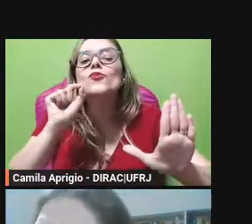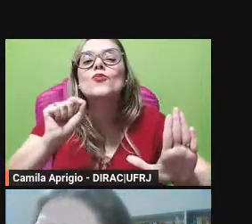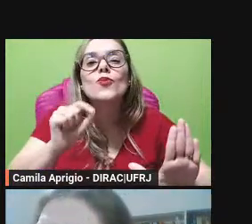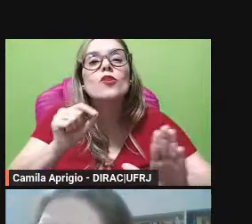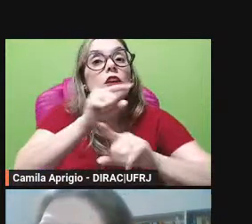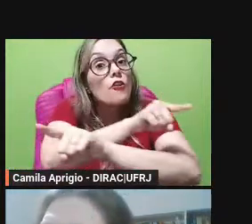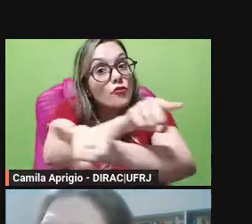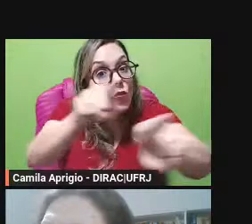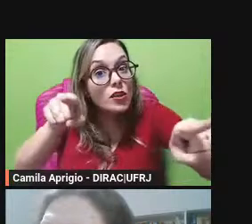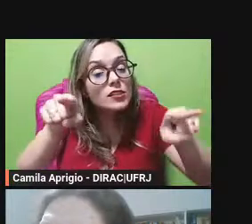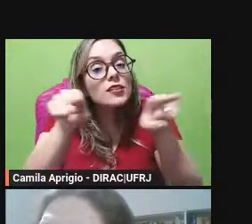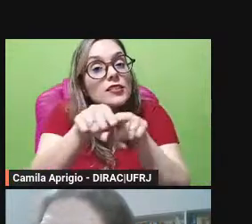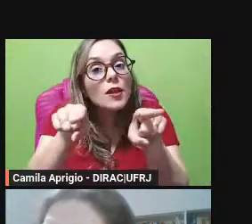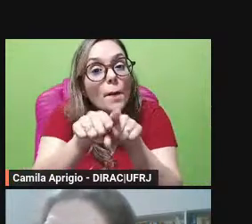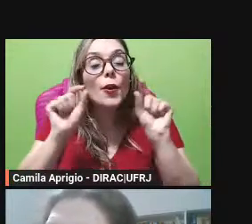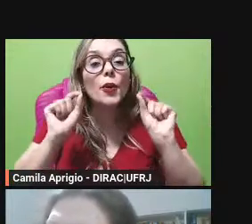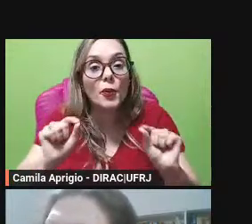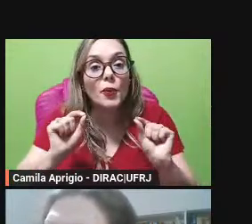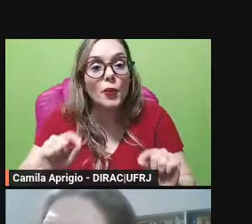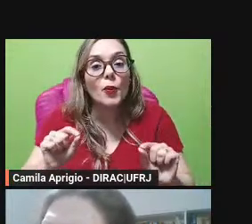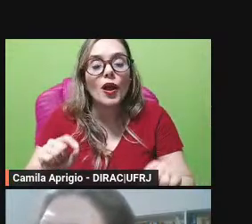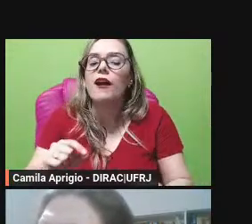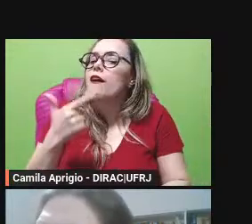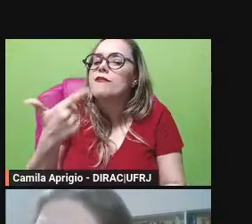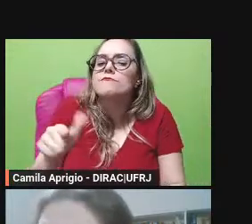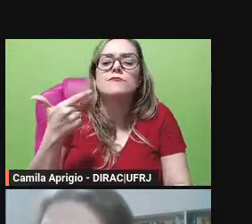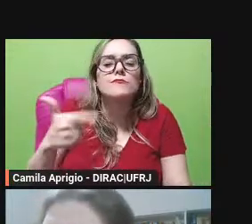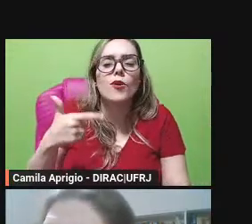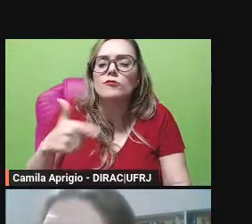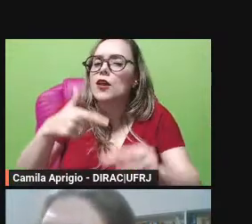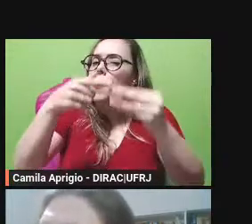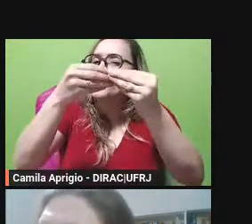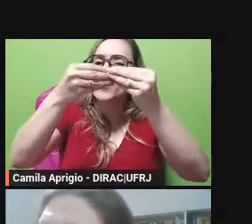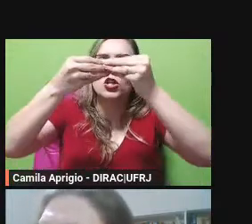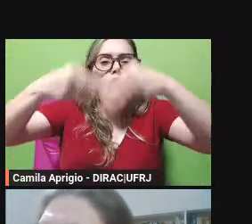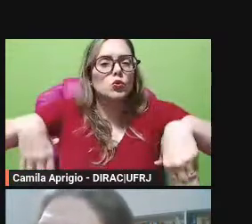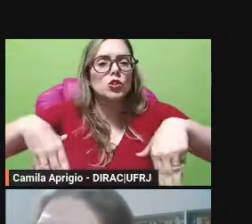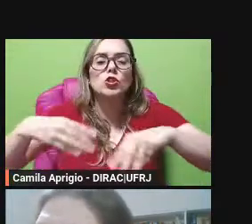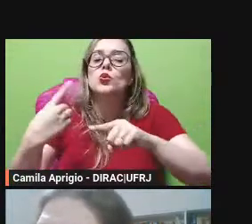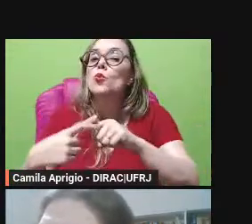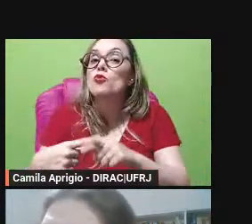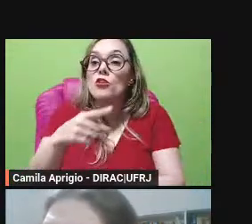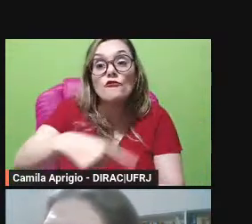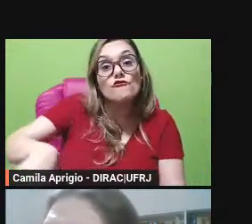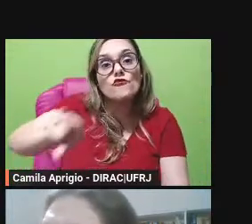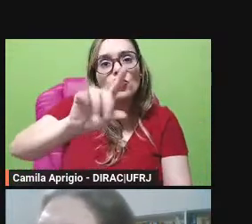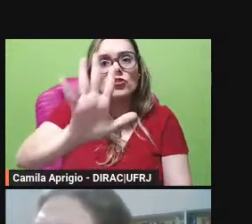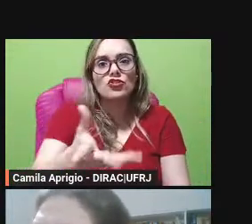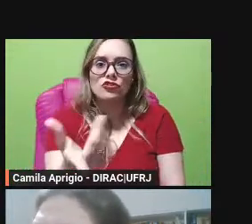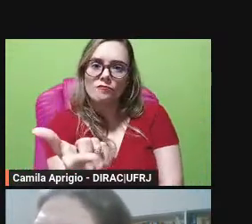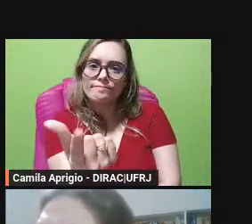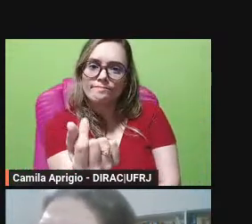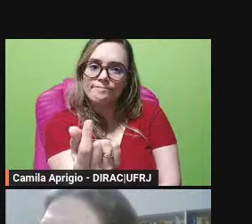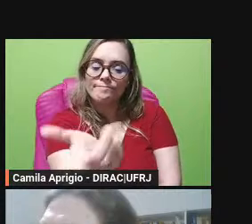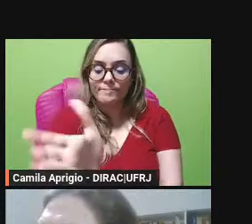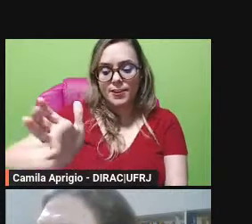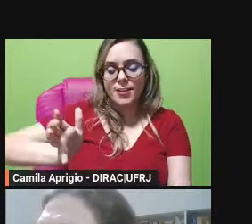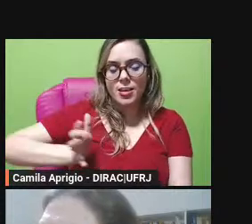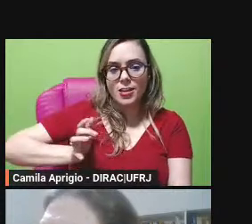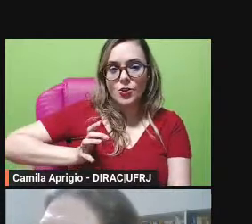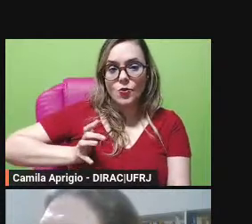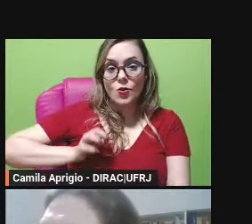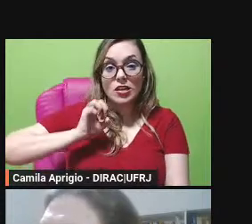não mais vai prejudicar pois está rico mas se o matarem virão outros